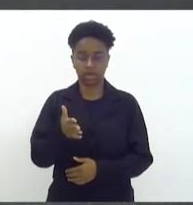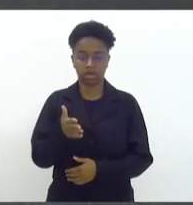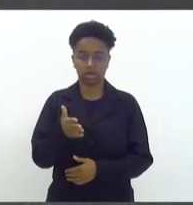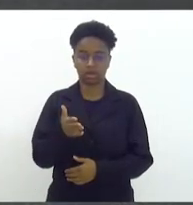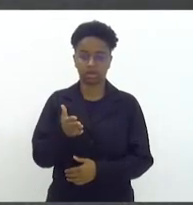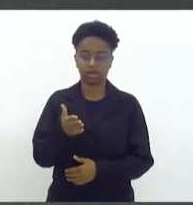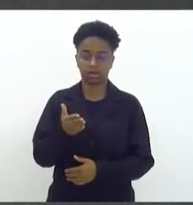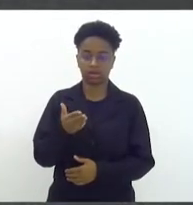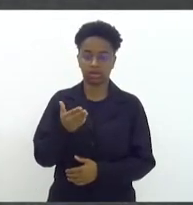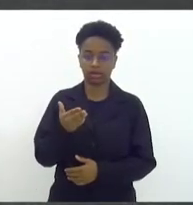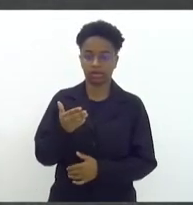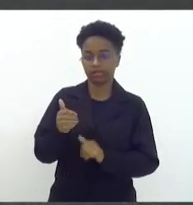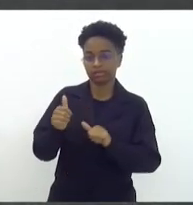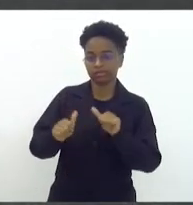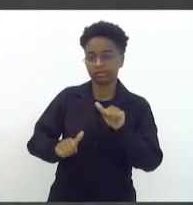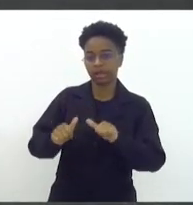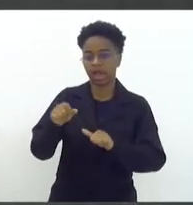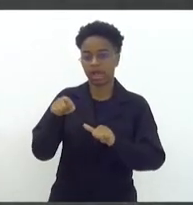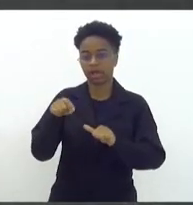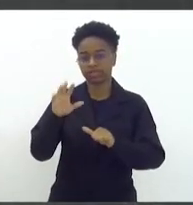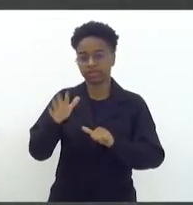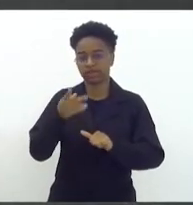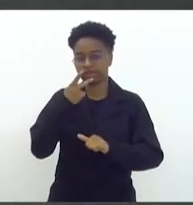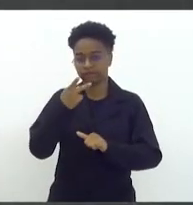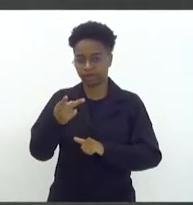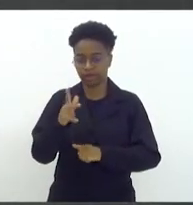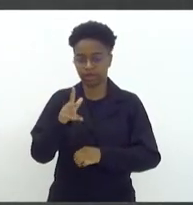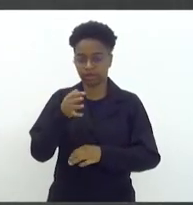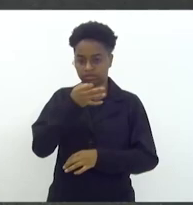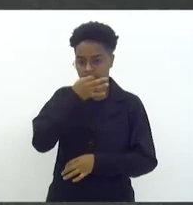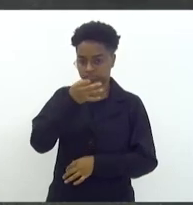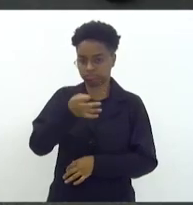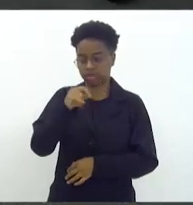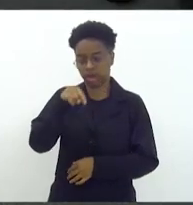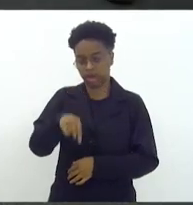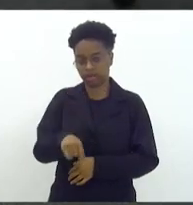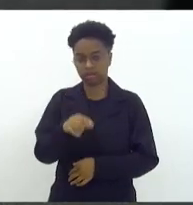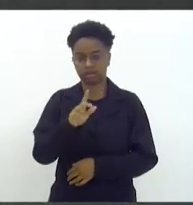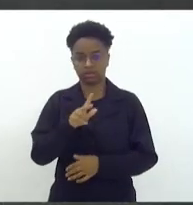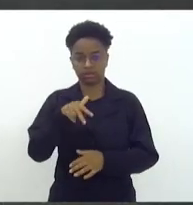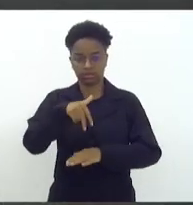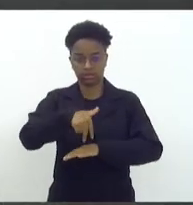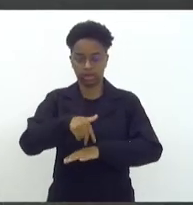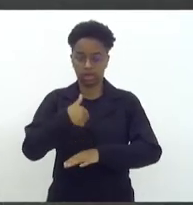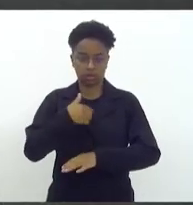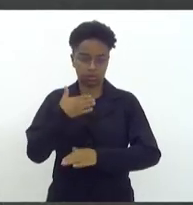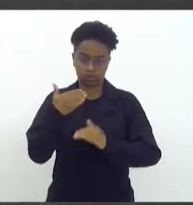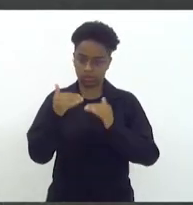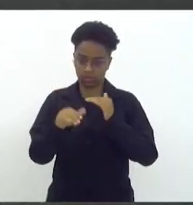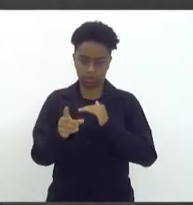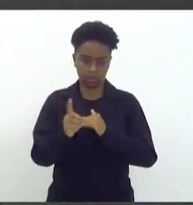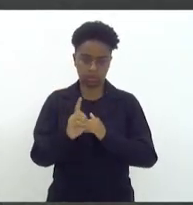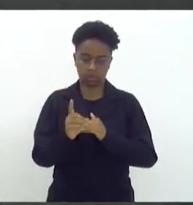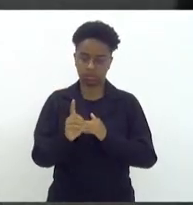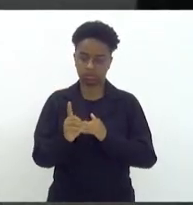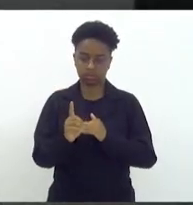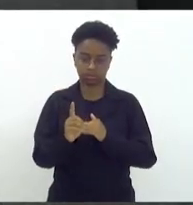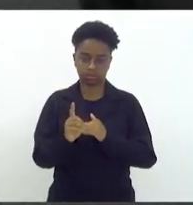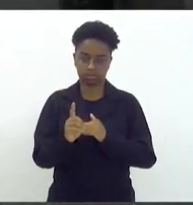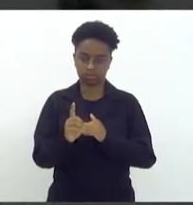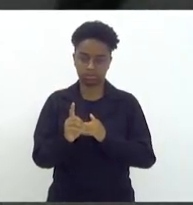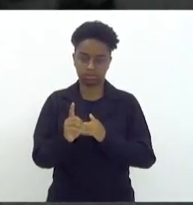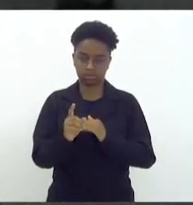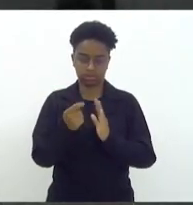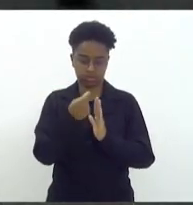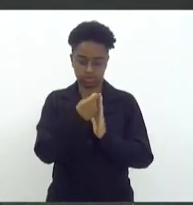aqui em plenário. Eu não concordo com o